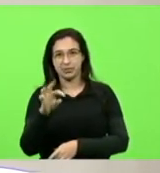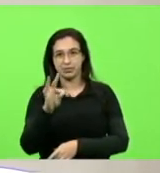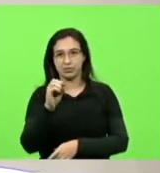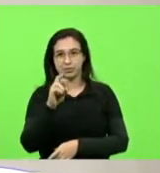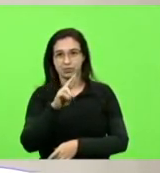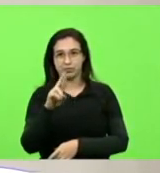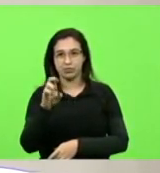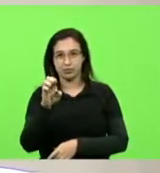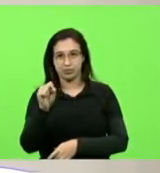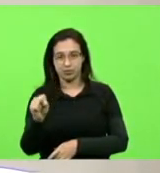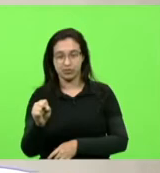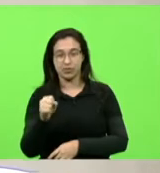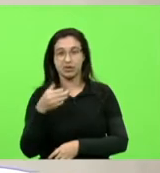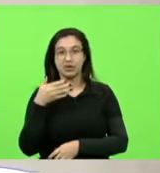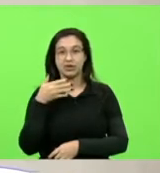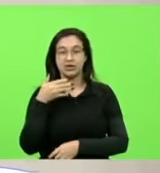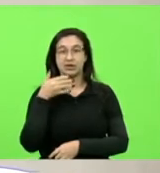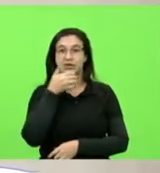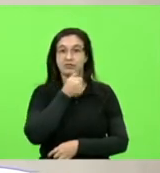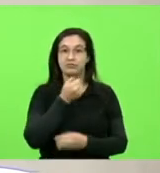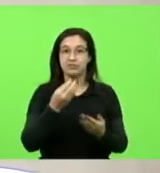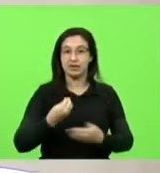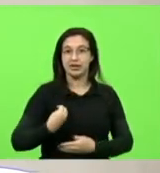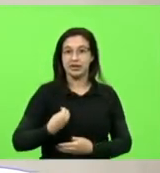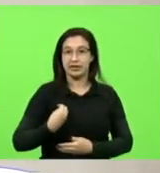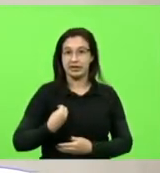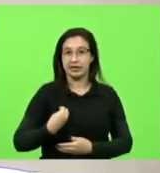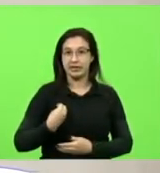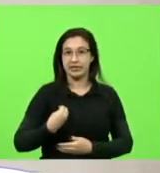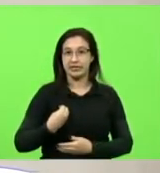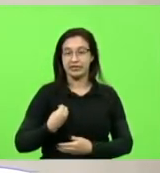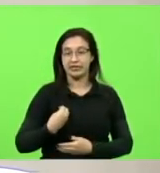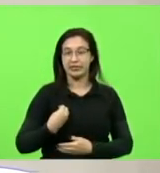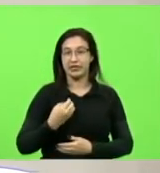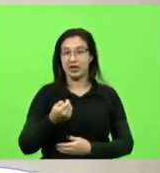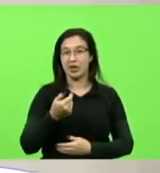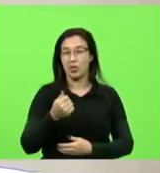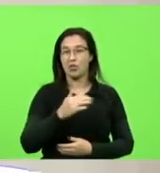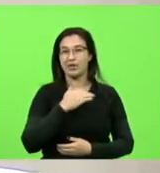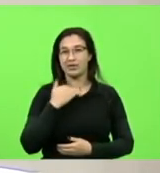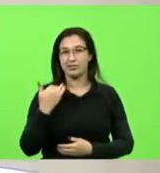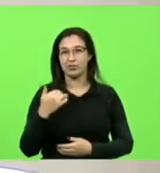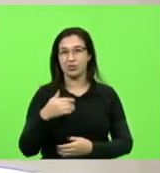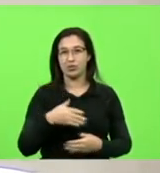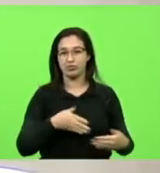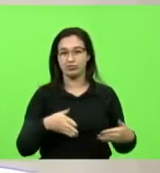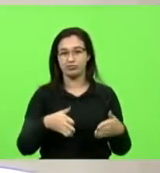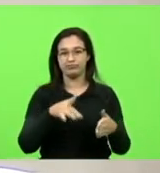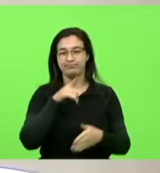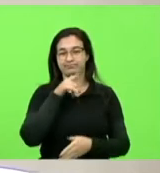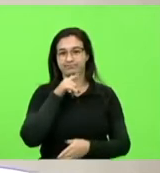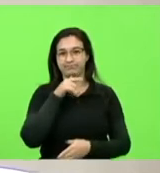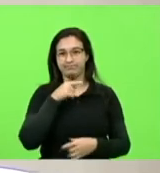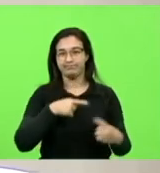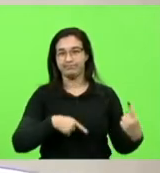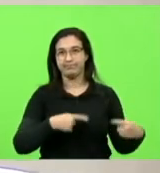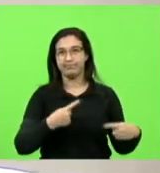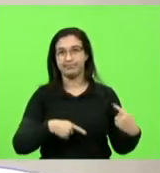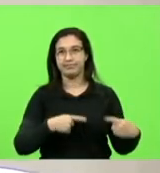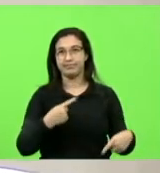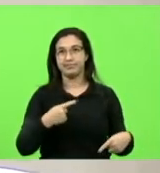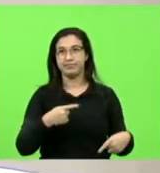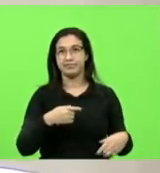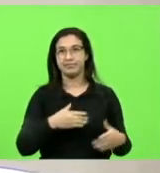homicídio que estava se afogando no rio Mampituba. Em discussão? Em votação,